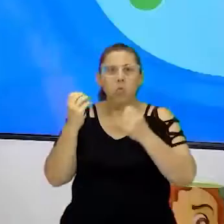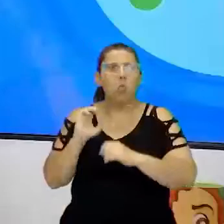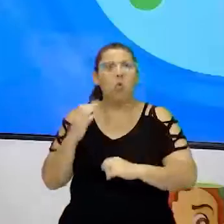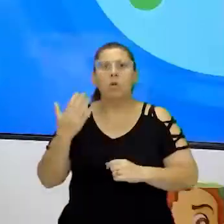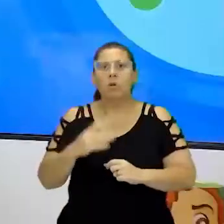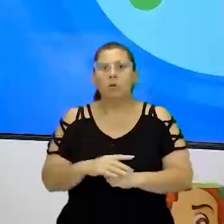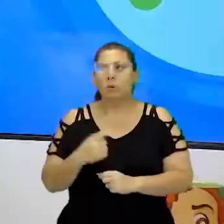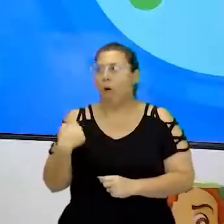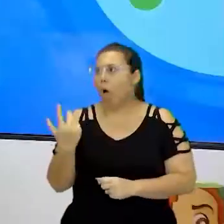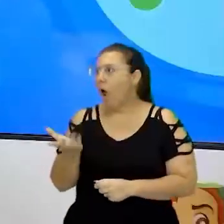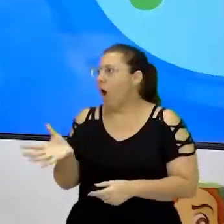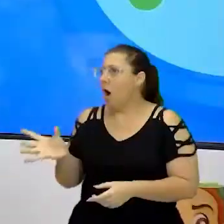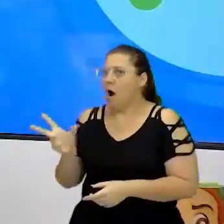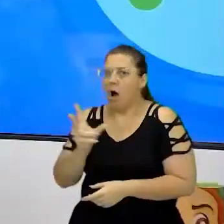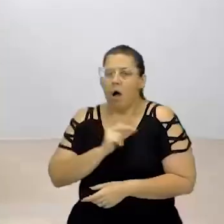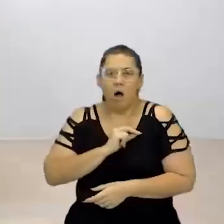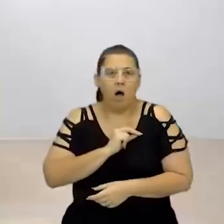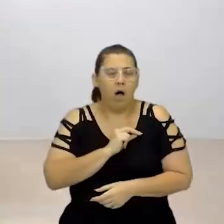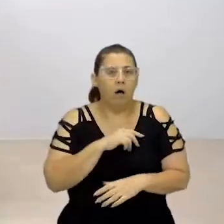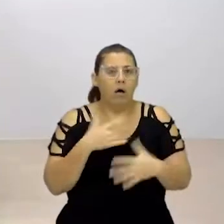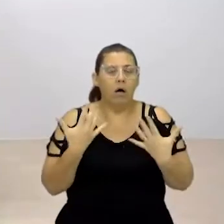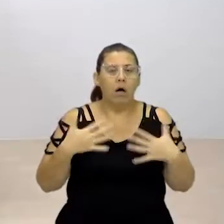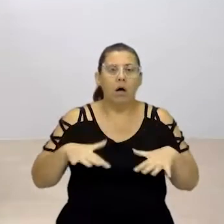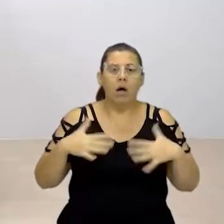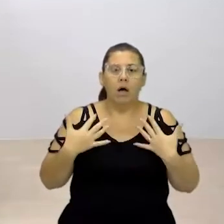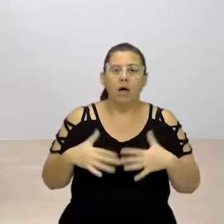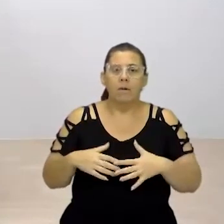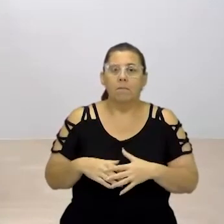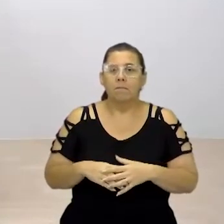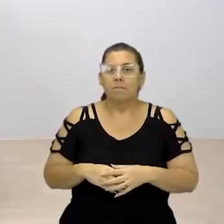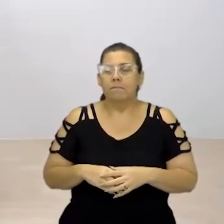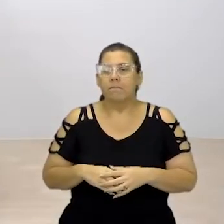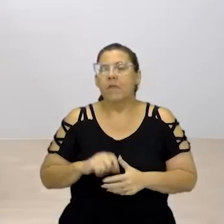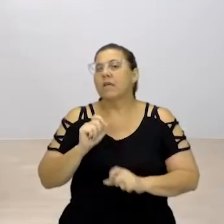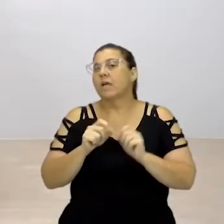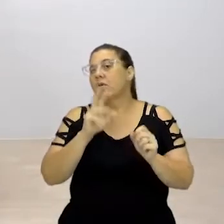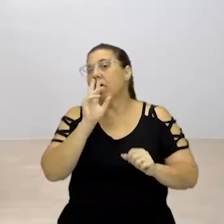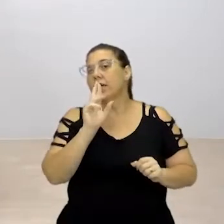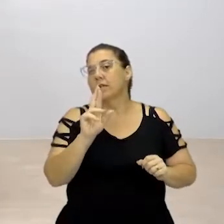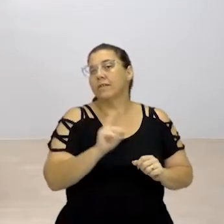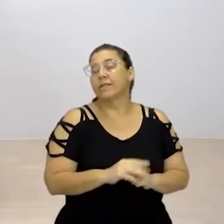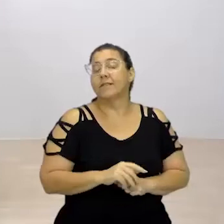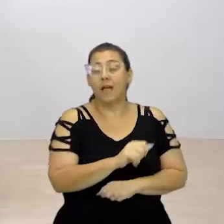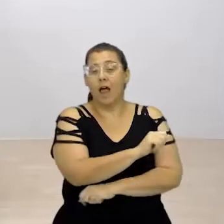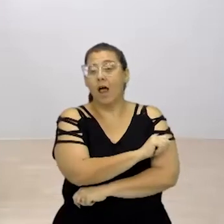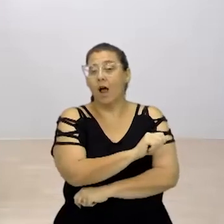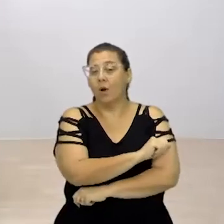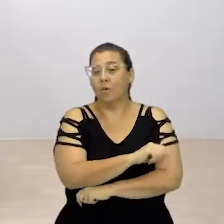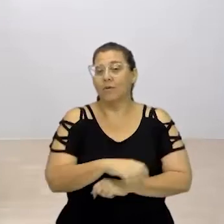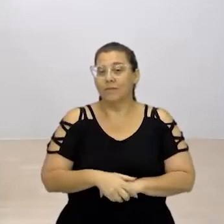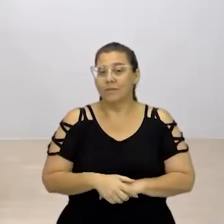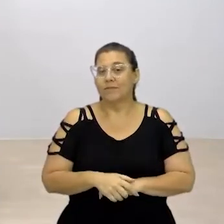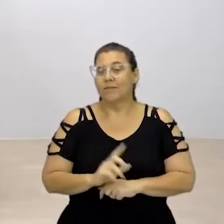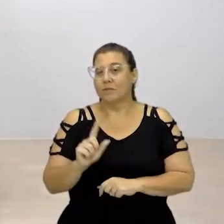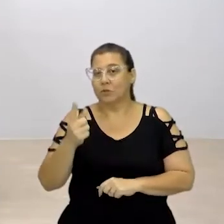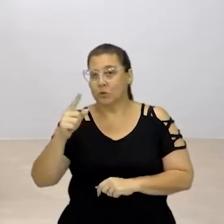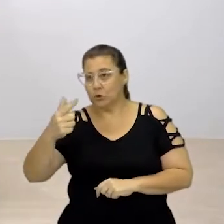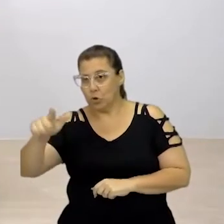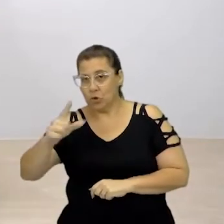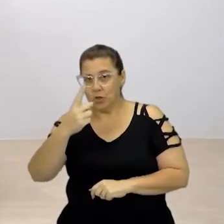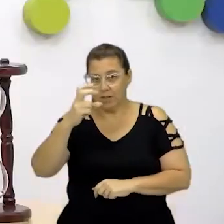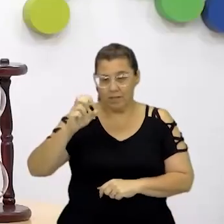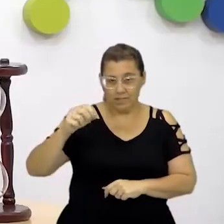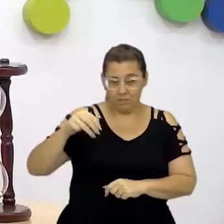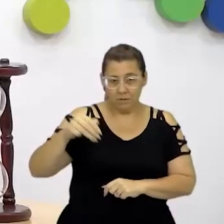estaria perdido. Perdido, né? Só que olha só, professor Kleber, quem vai responder isso são os estudantes nos nossos próximos 15